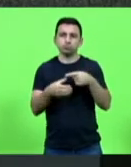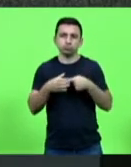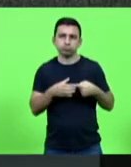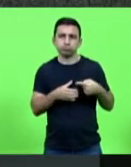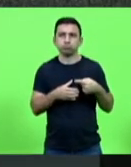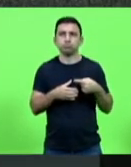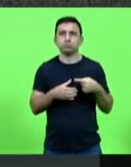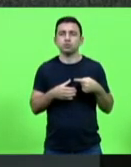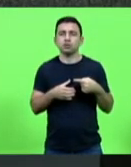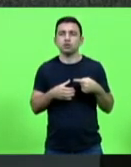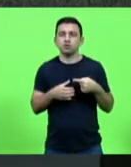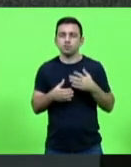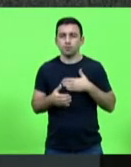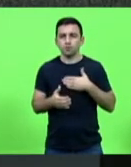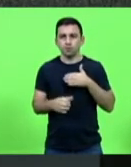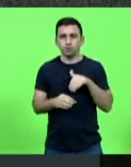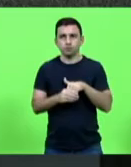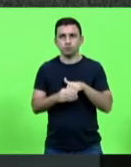Esse é o meu voto, senhora presidente.